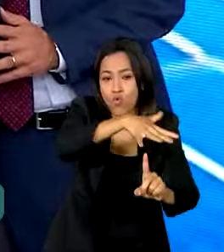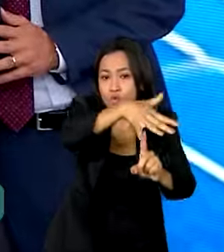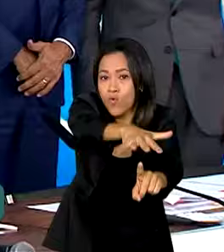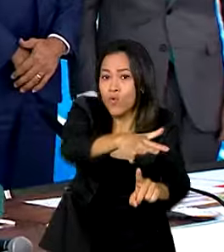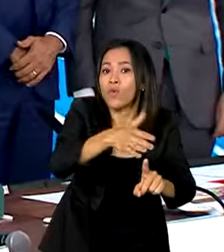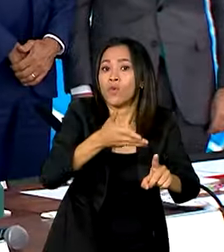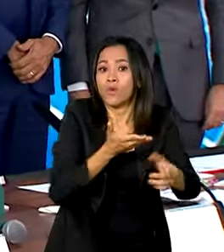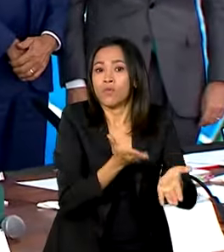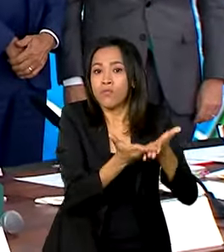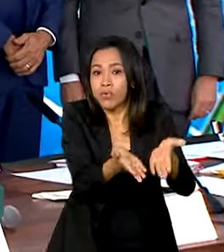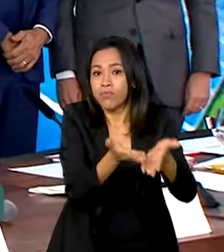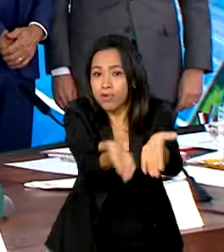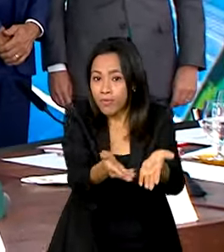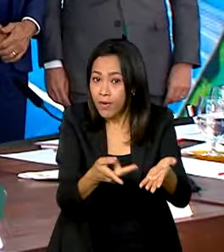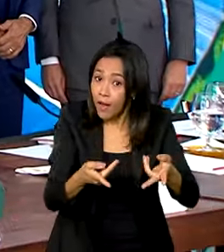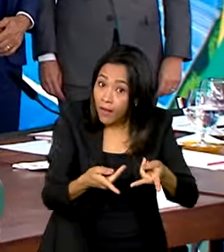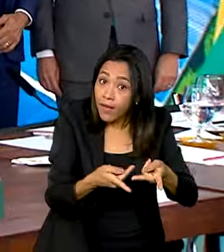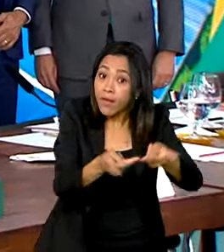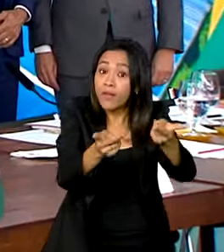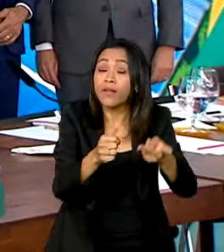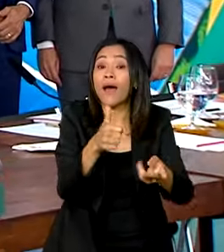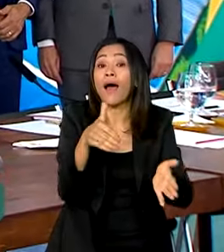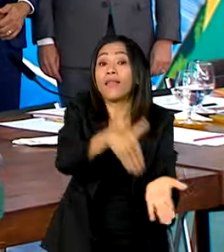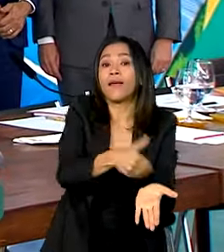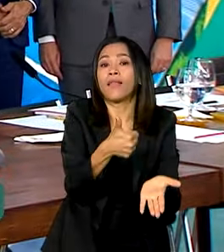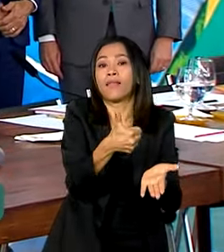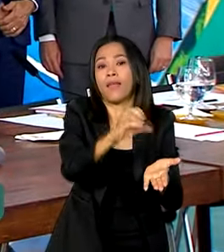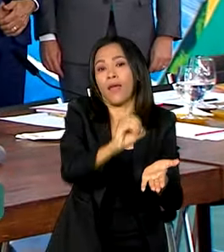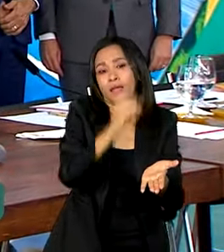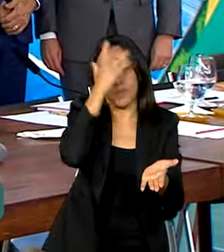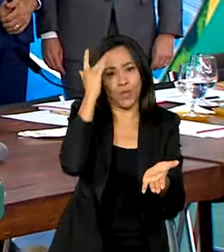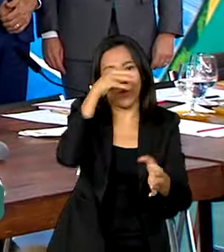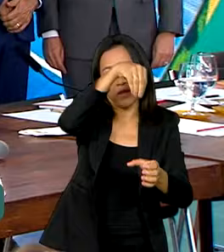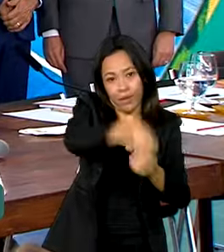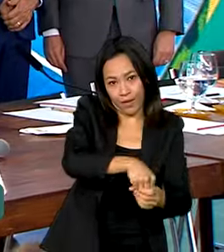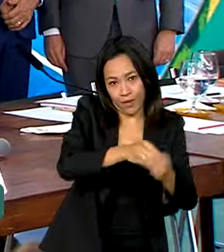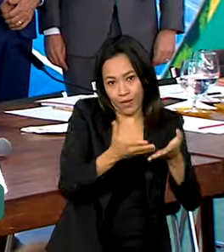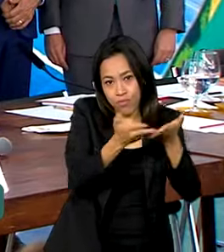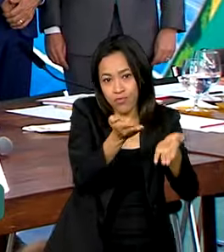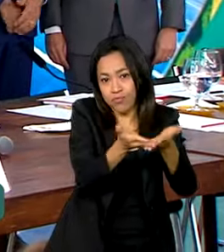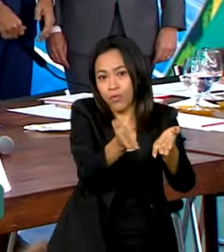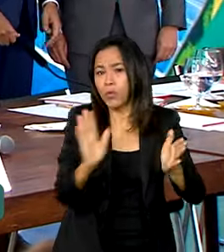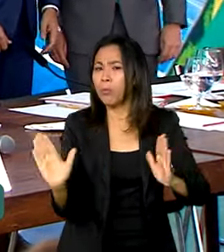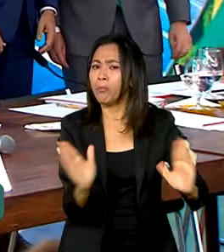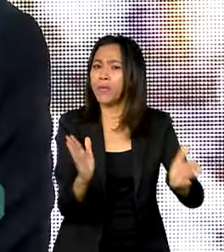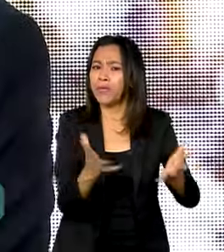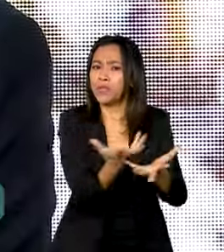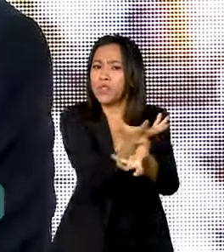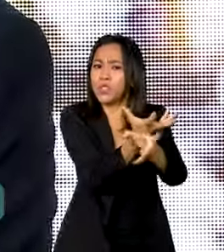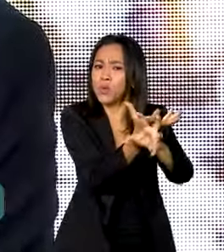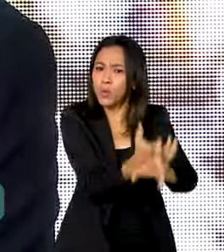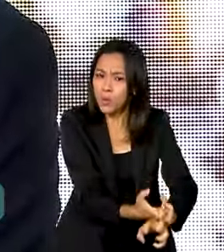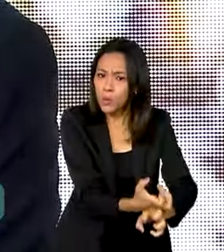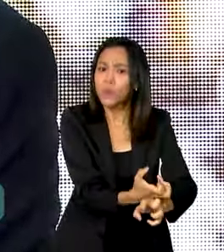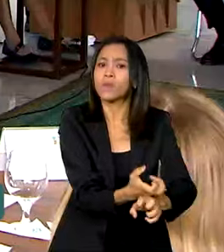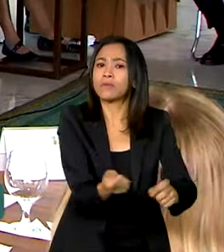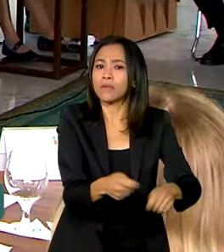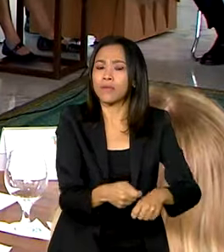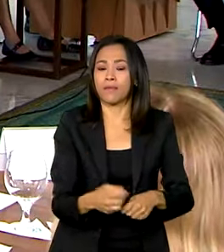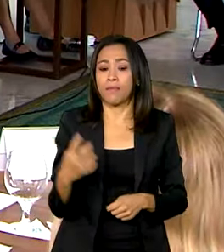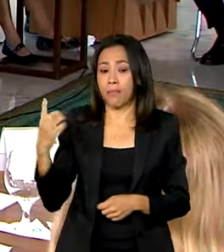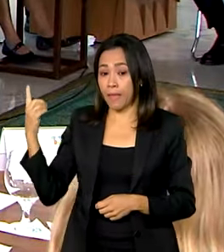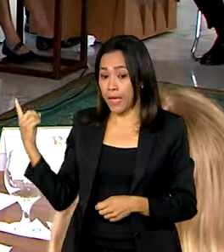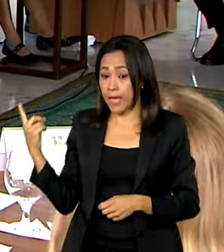dos rios, transportando até 10 passageiros, inclusive em períodos de seca. Quem não